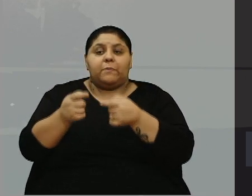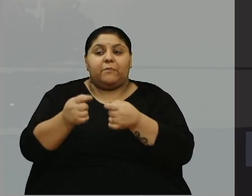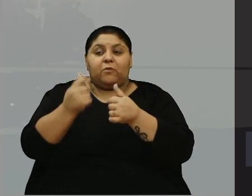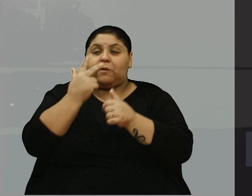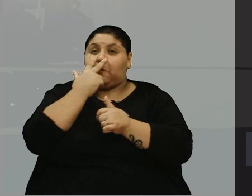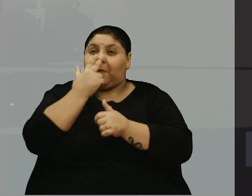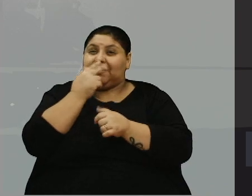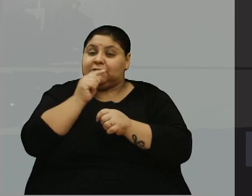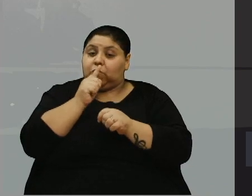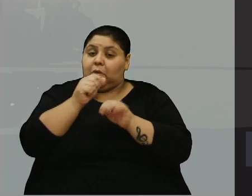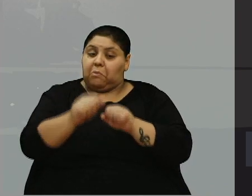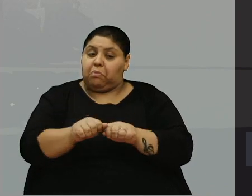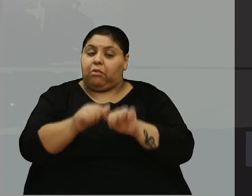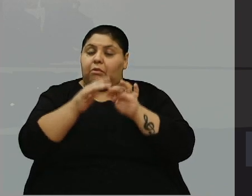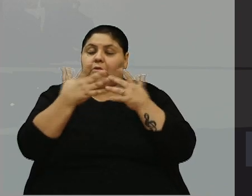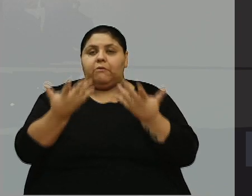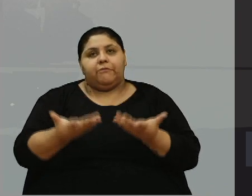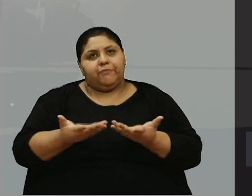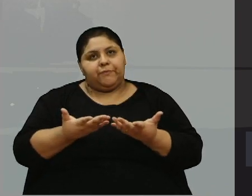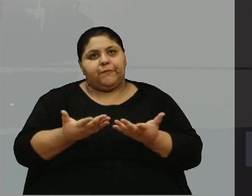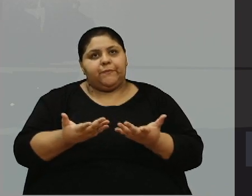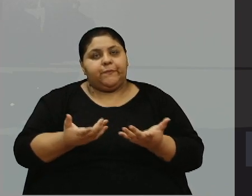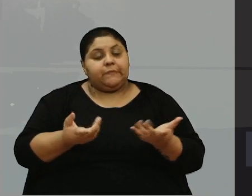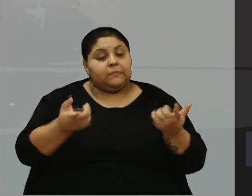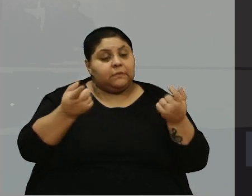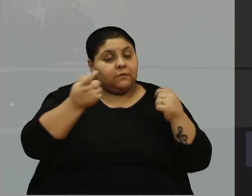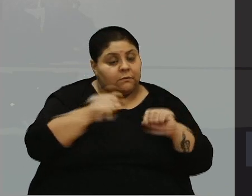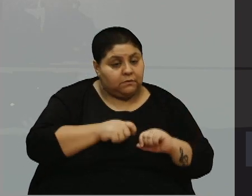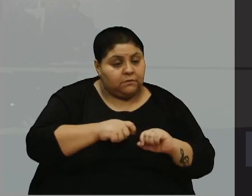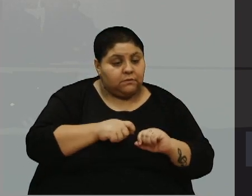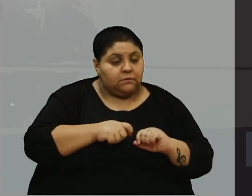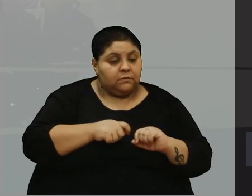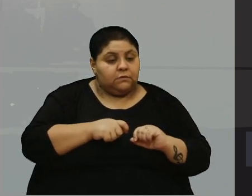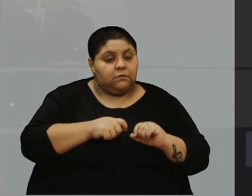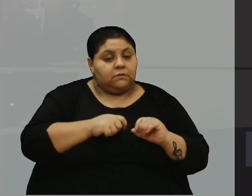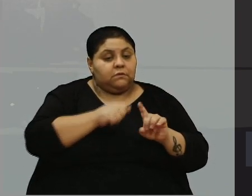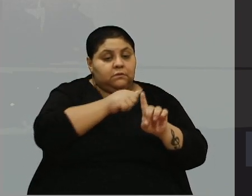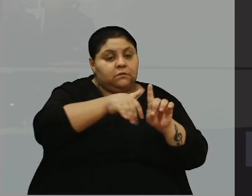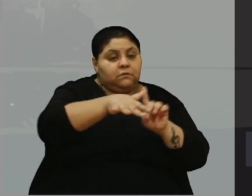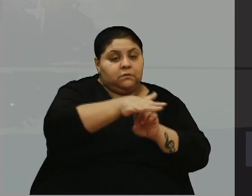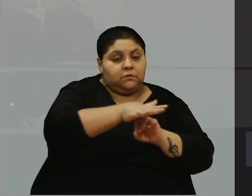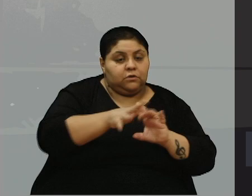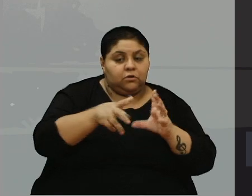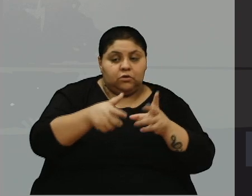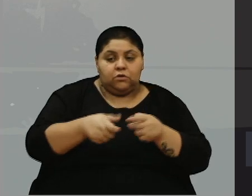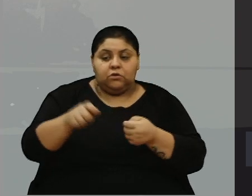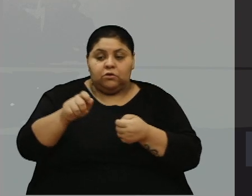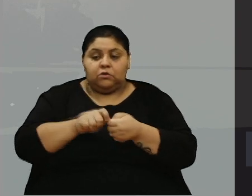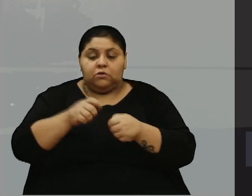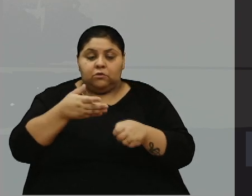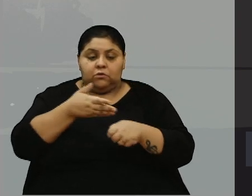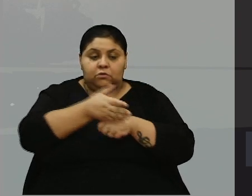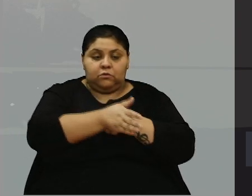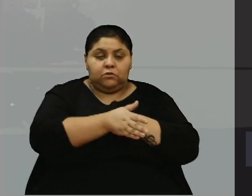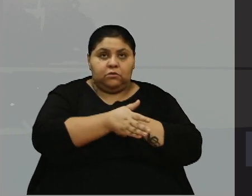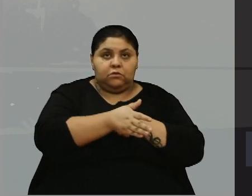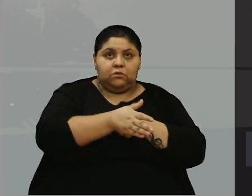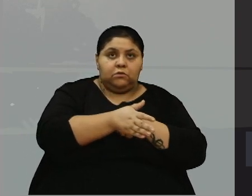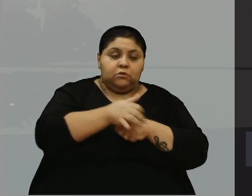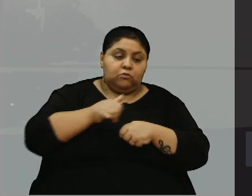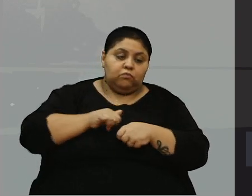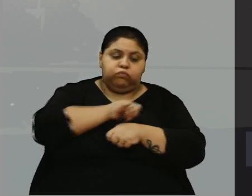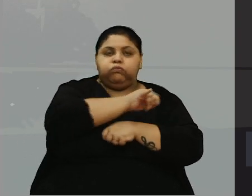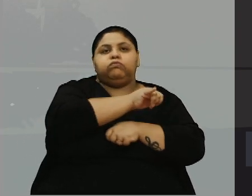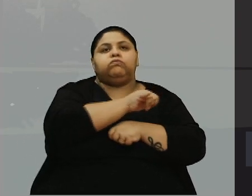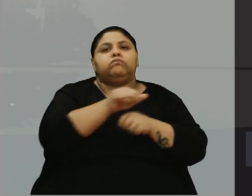inundação. Então, se é preciso que a sociedade, que todo mundo faça a sua parte pelo nosso aeroporto,